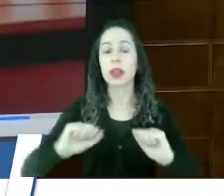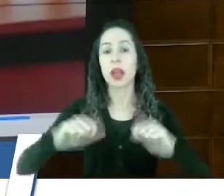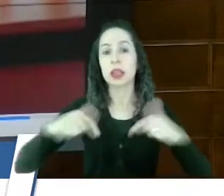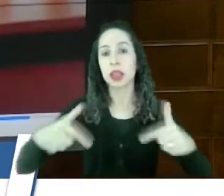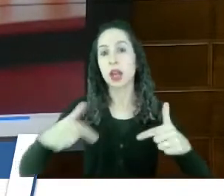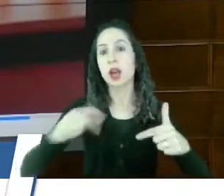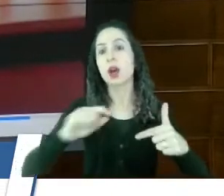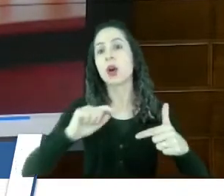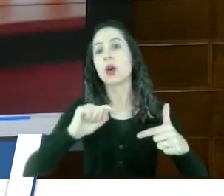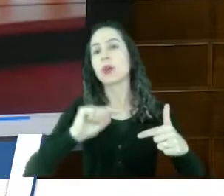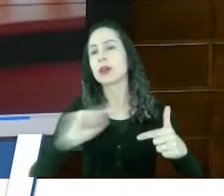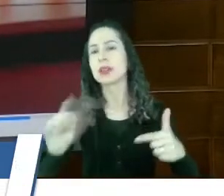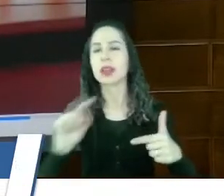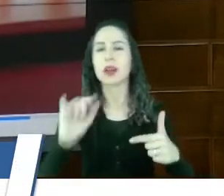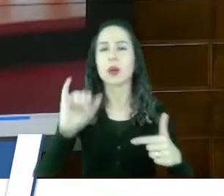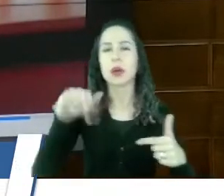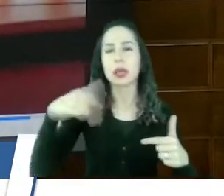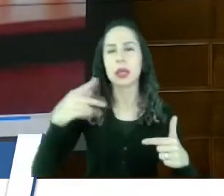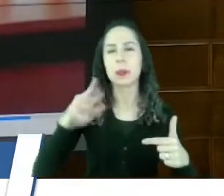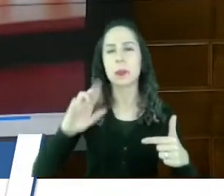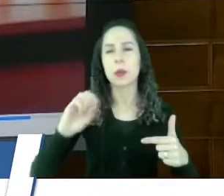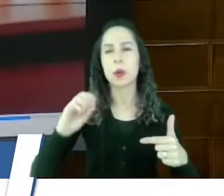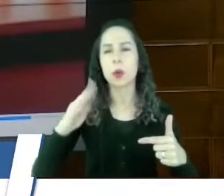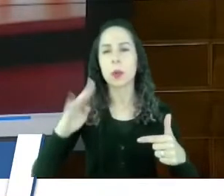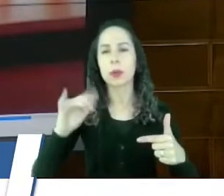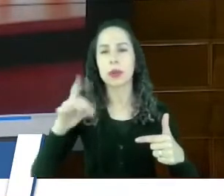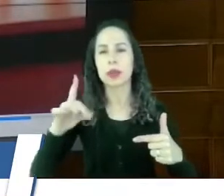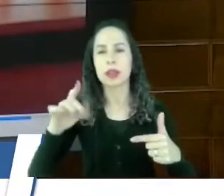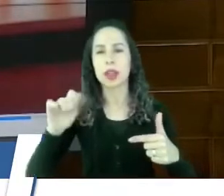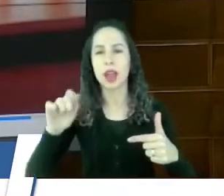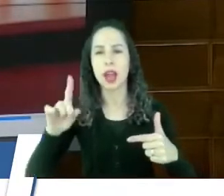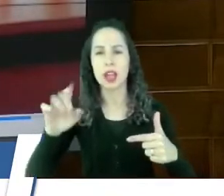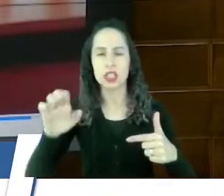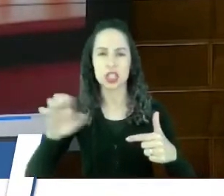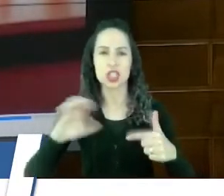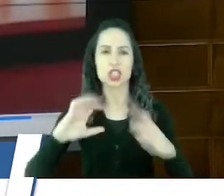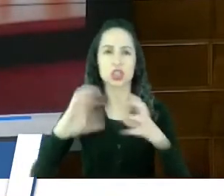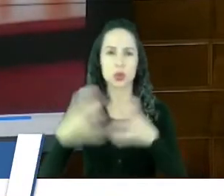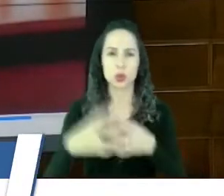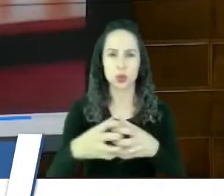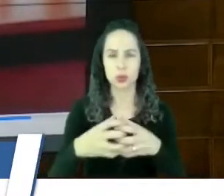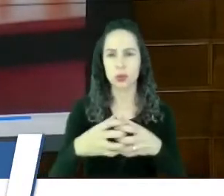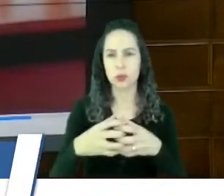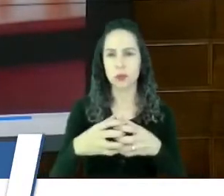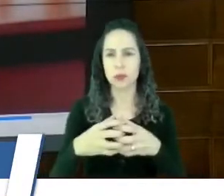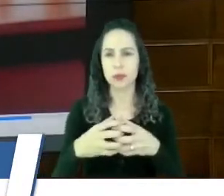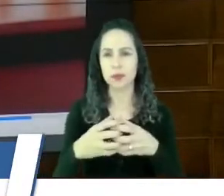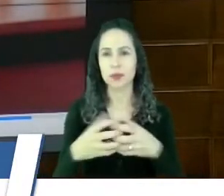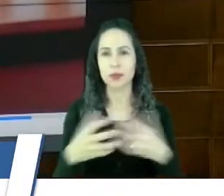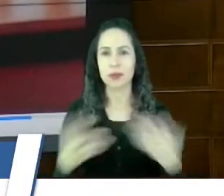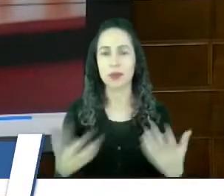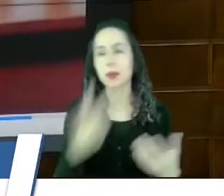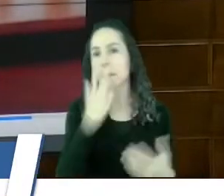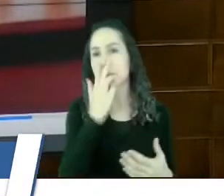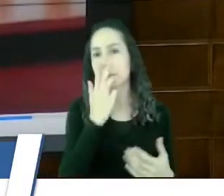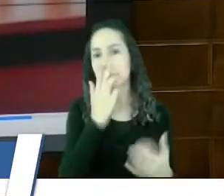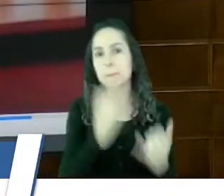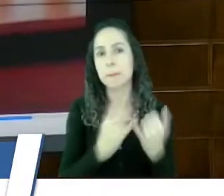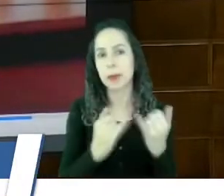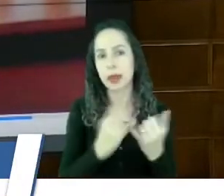improbidade em conjunto ou ao invés de, não é? Então, me parece que seria para